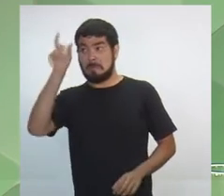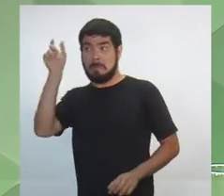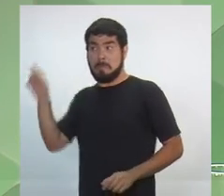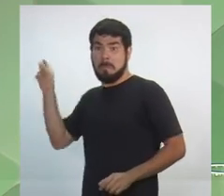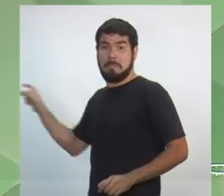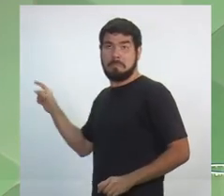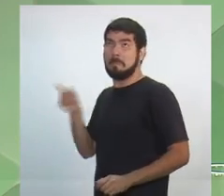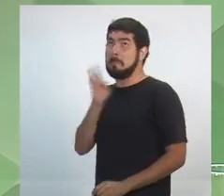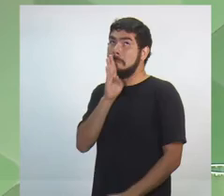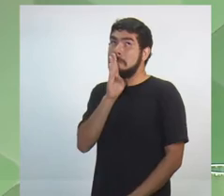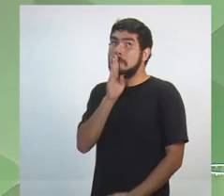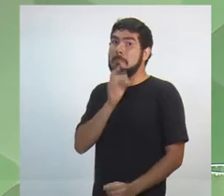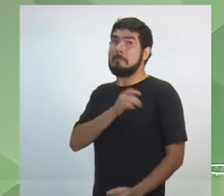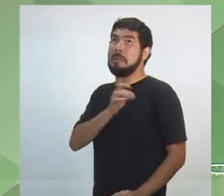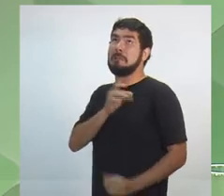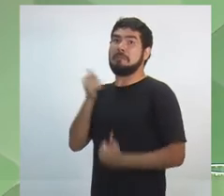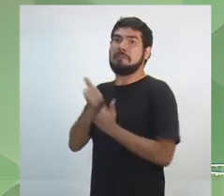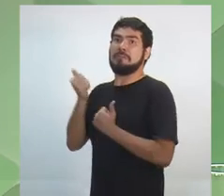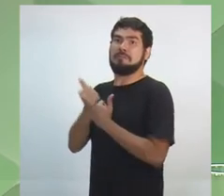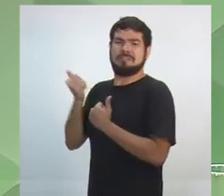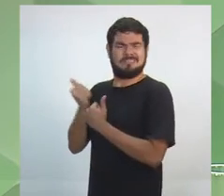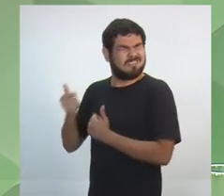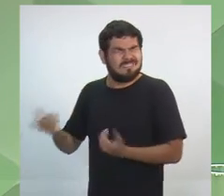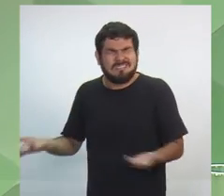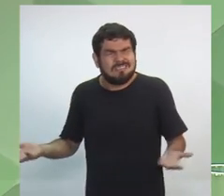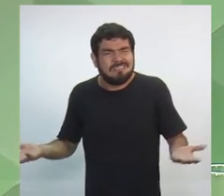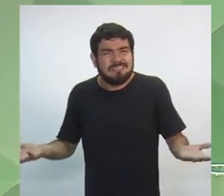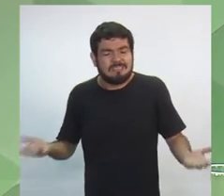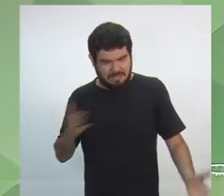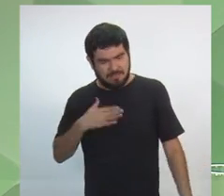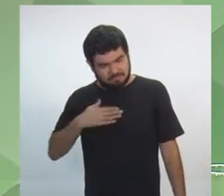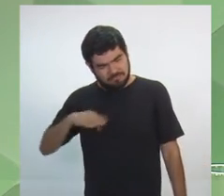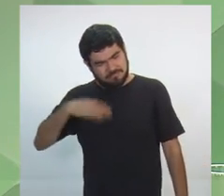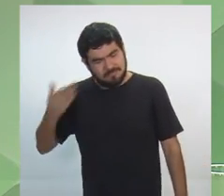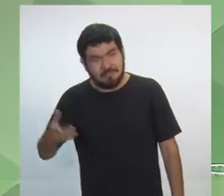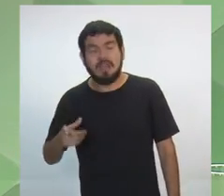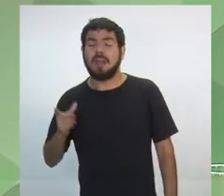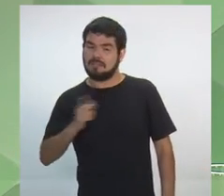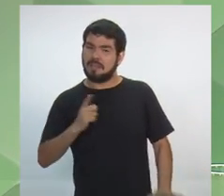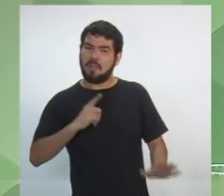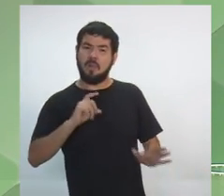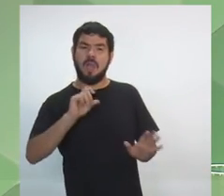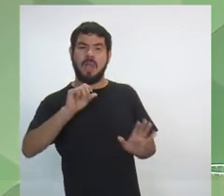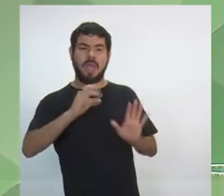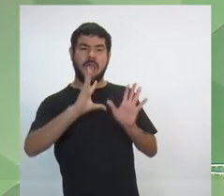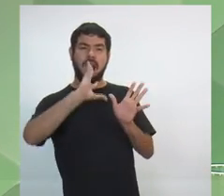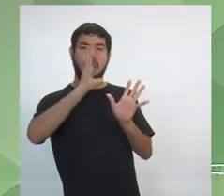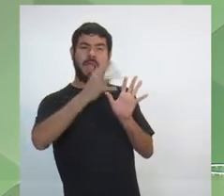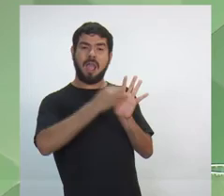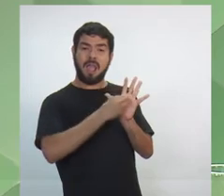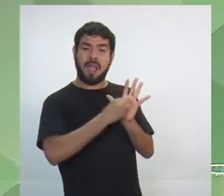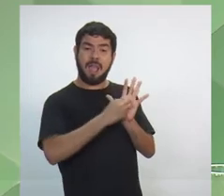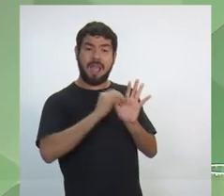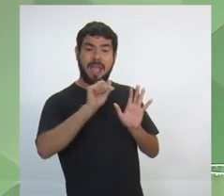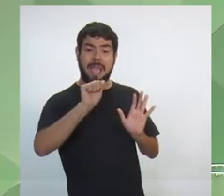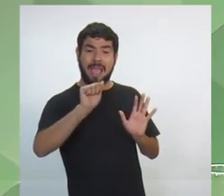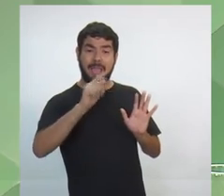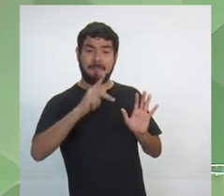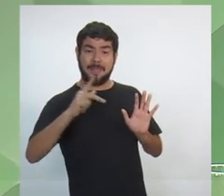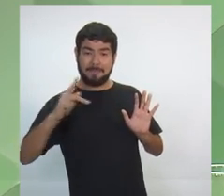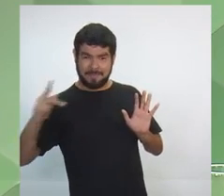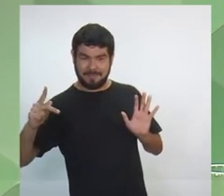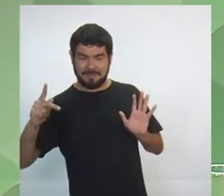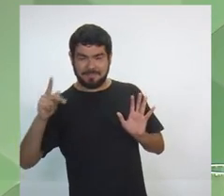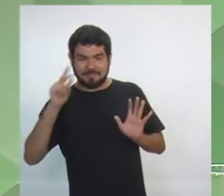andando ou com quem está coligado. A propósito, tem um aplicativo. Você só escreve lá, detector de corrupto.